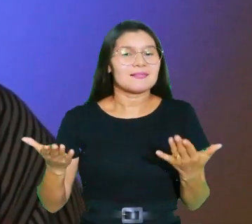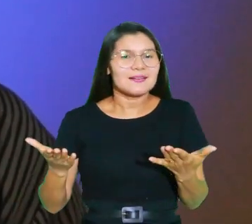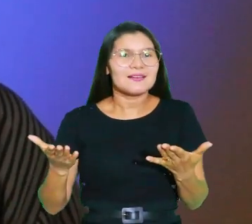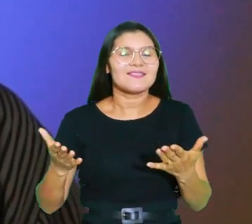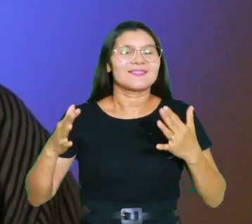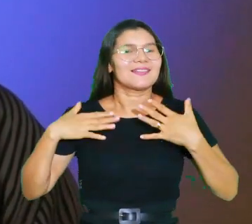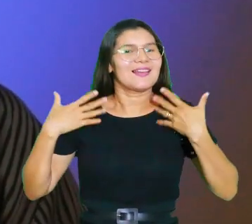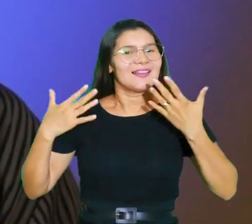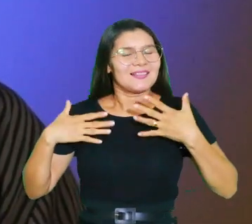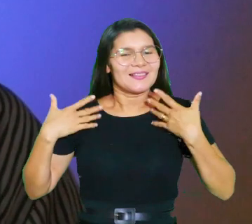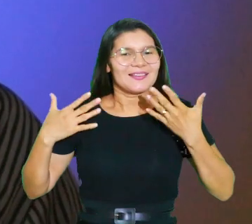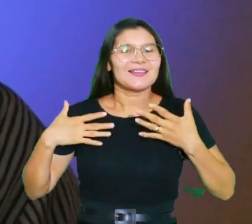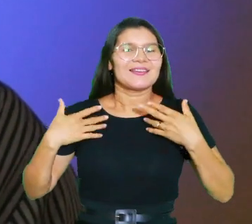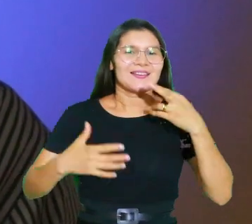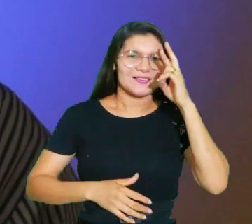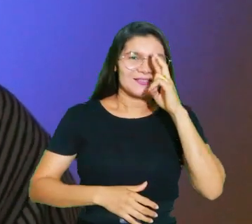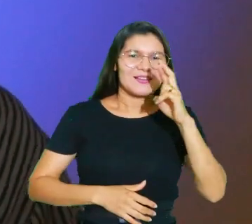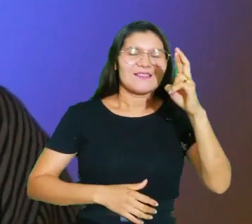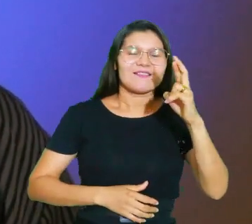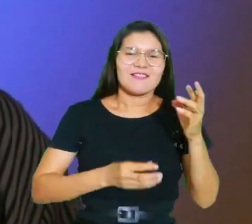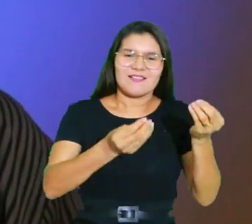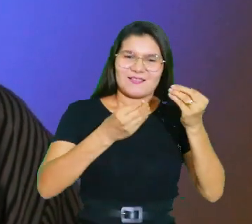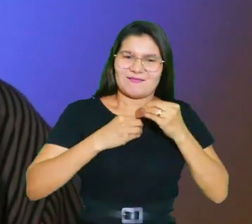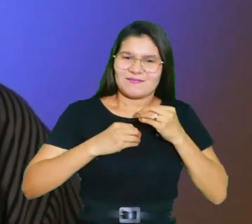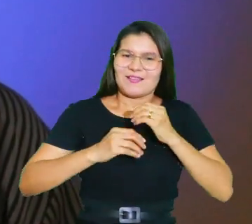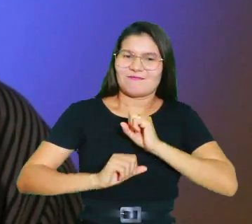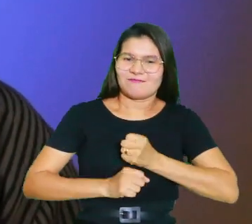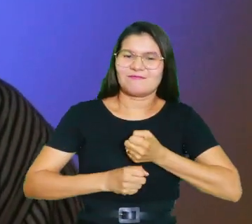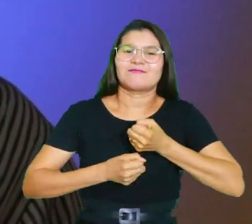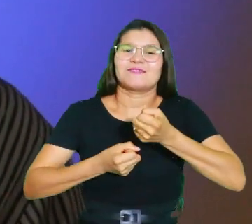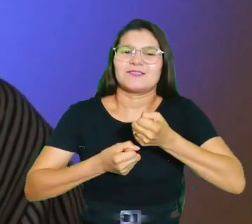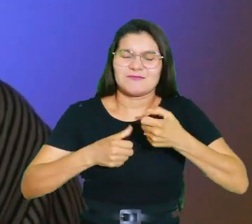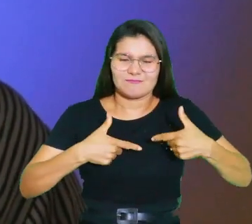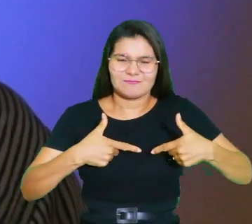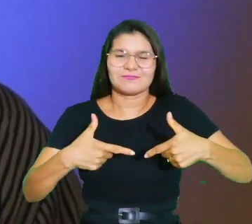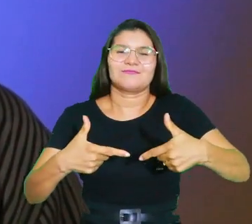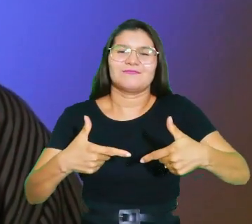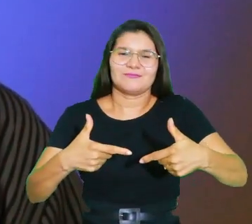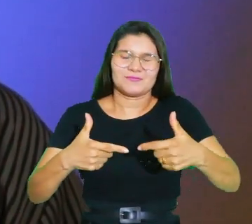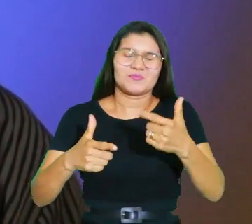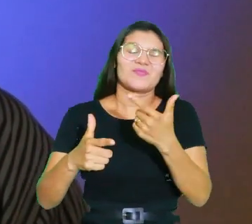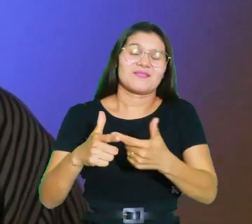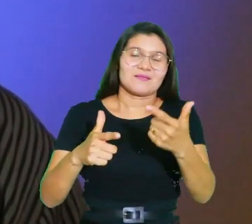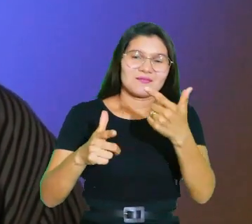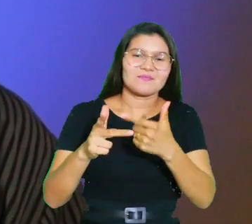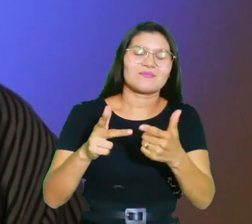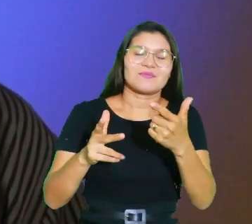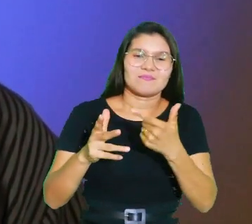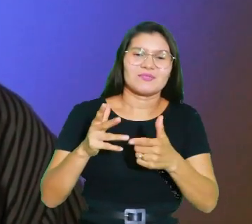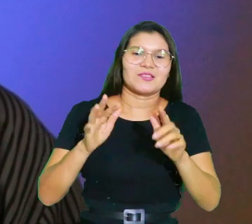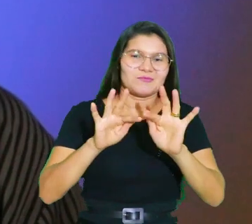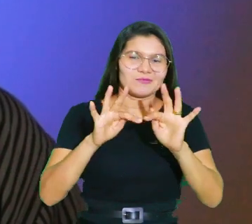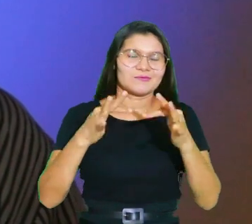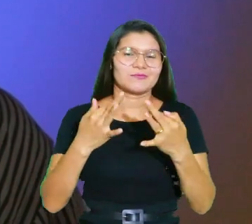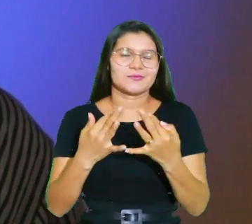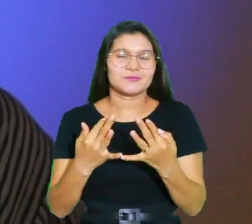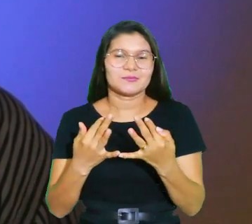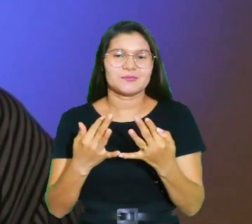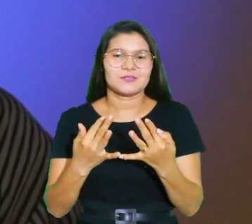a nossa força para lutar e vencer as lutas que enfrentamos em nossa vivência familiar.